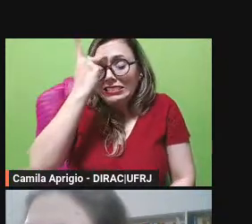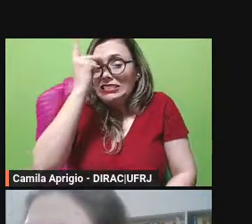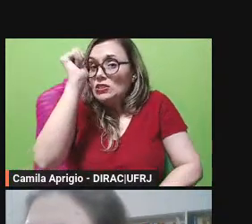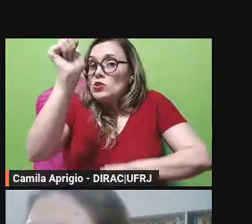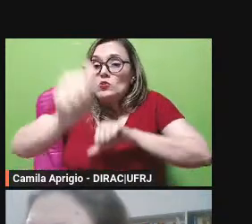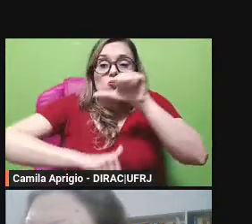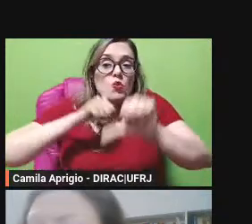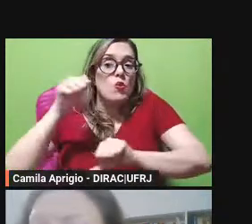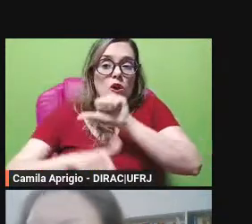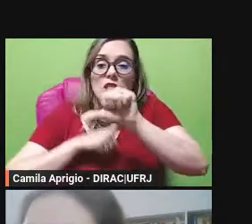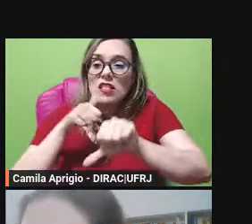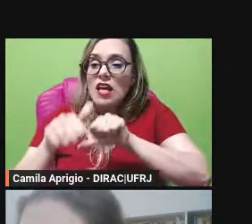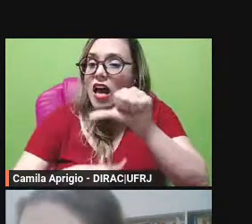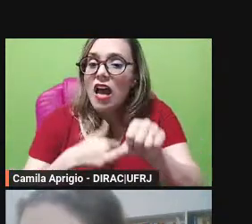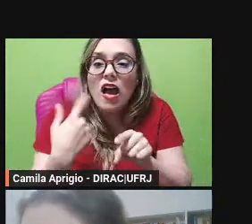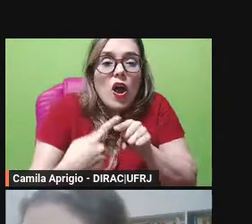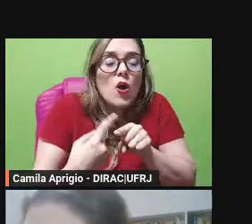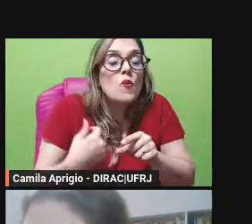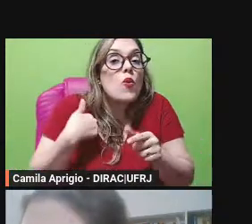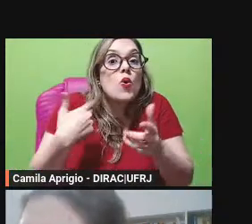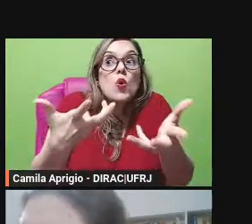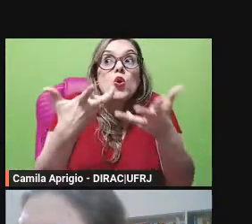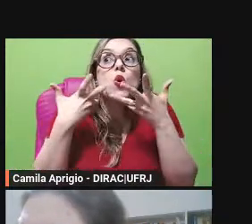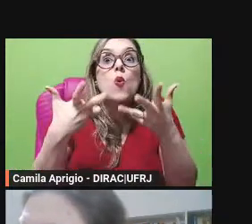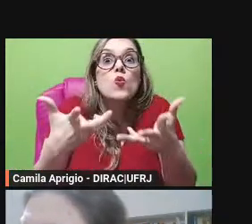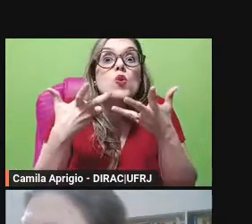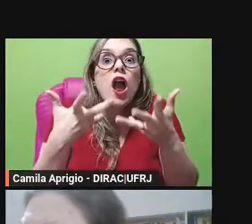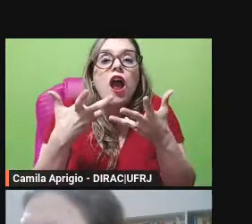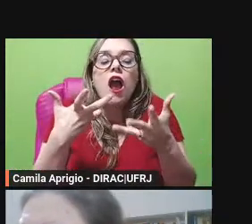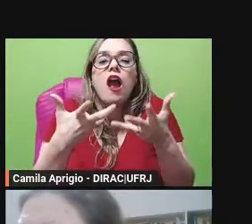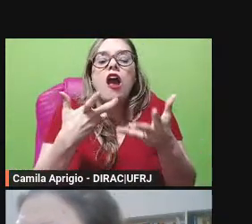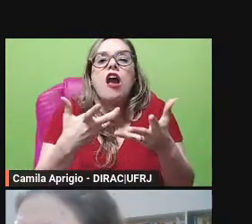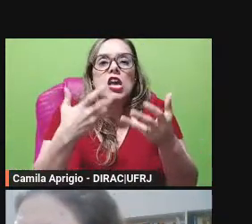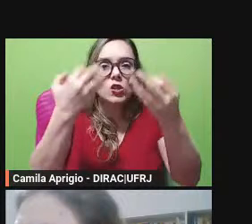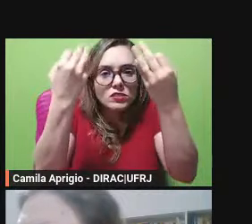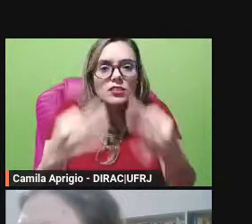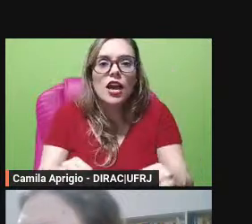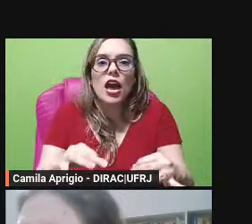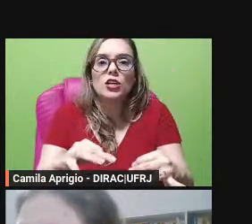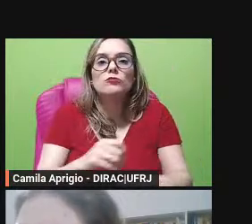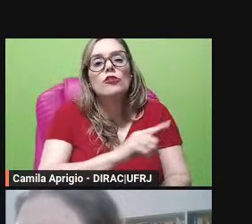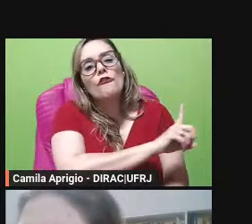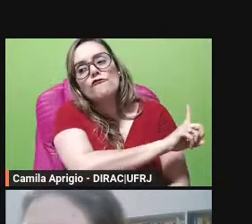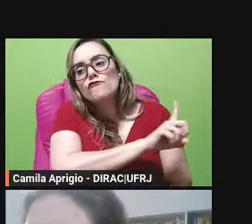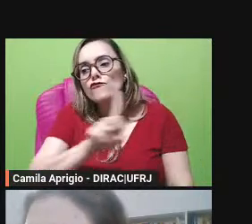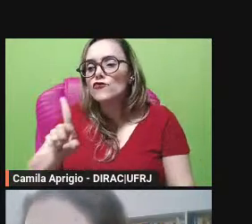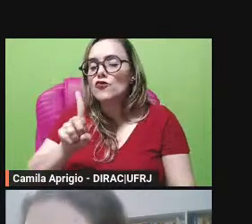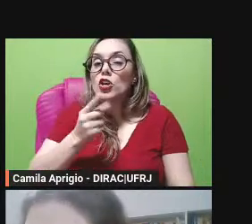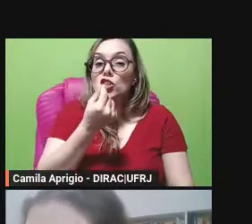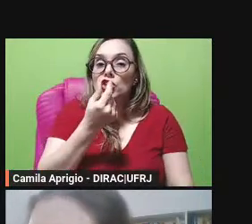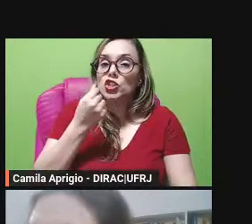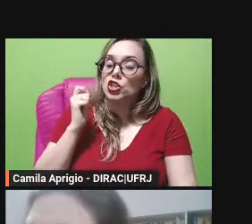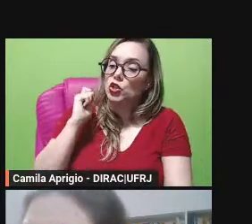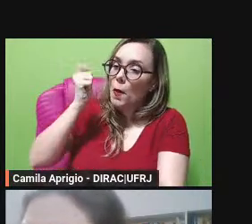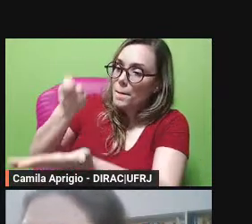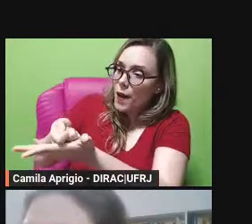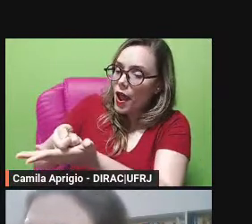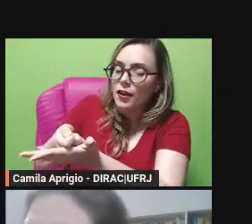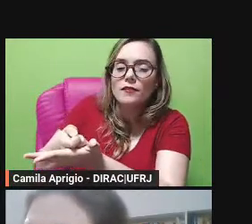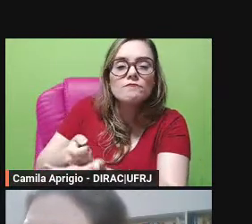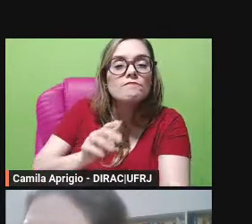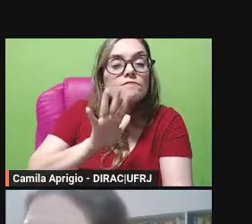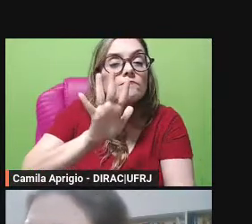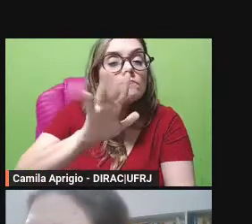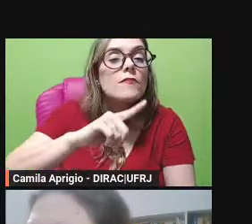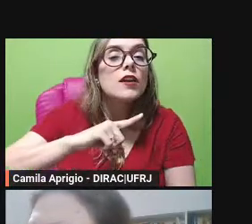rapazes e devolveu o dinheiro mas mesmo assim foi punido pelo Deus que não